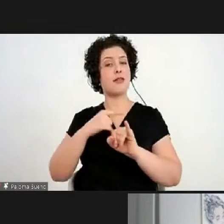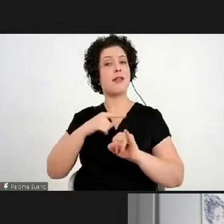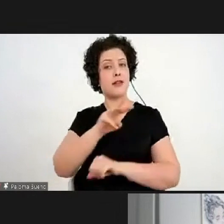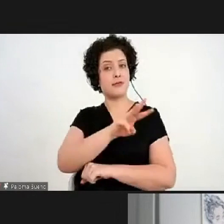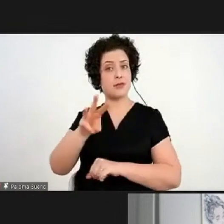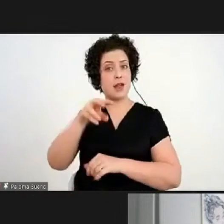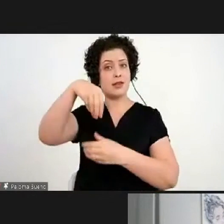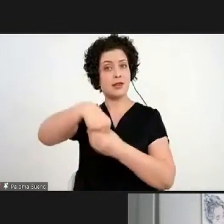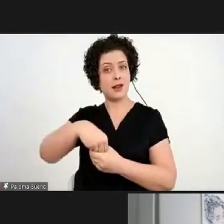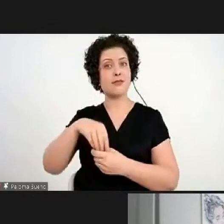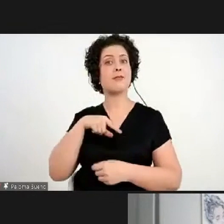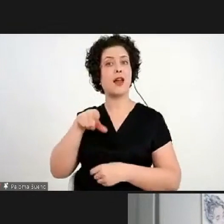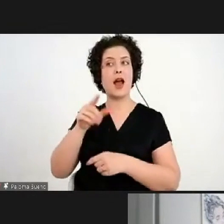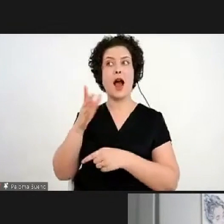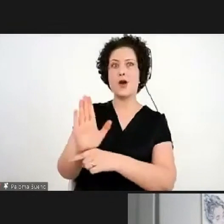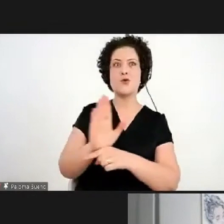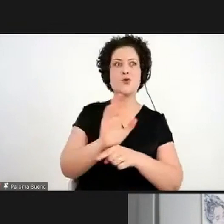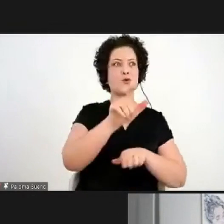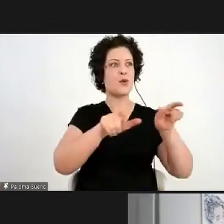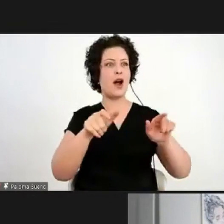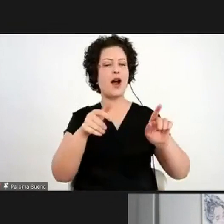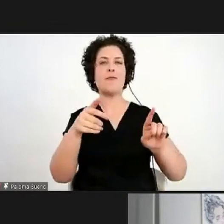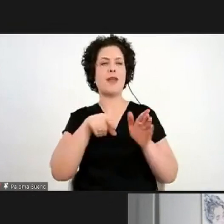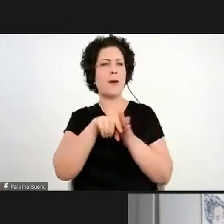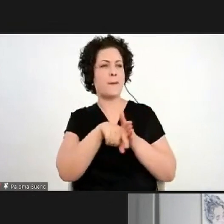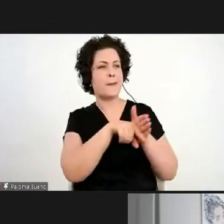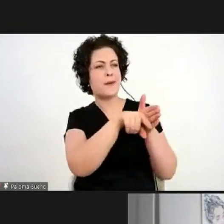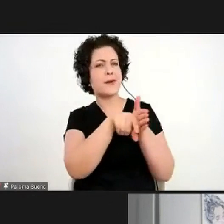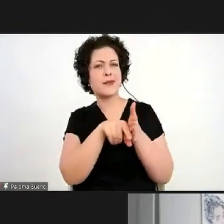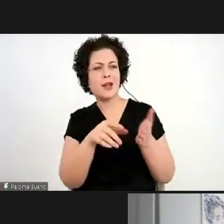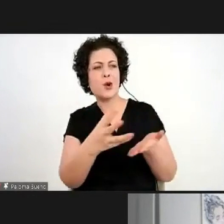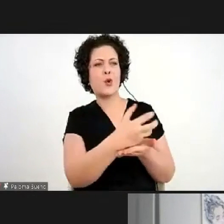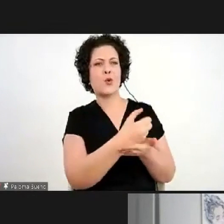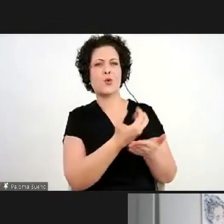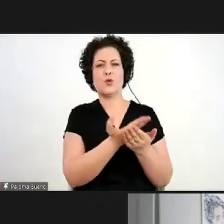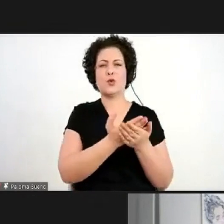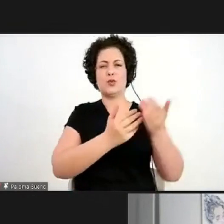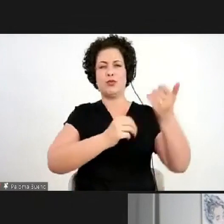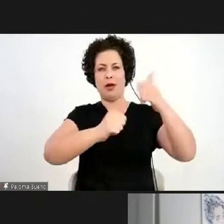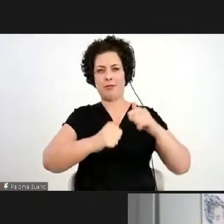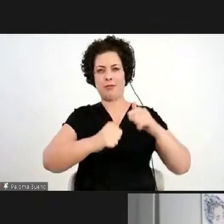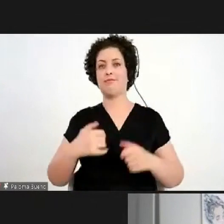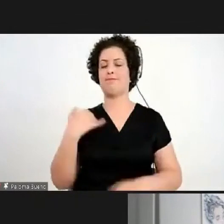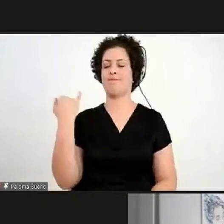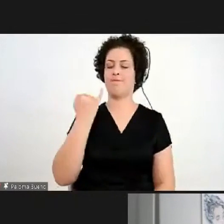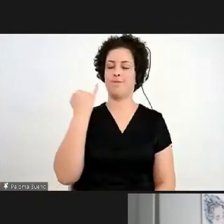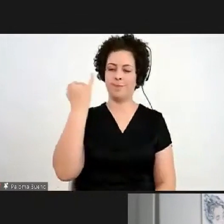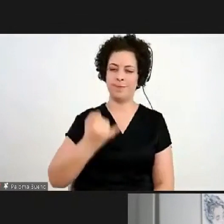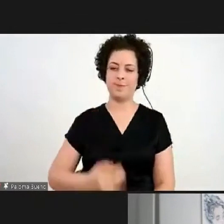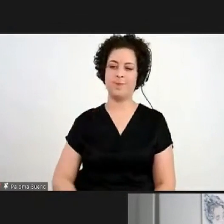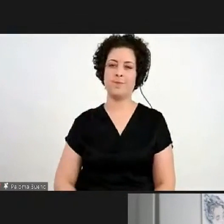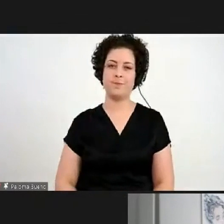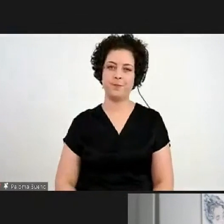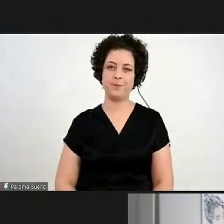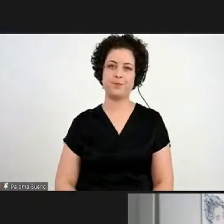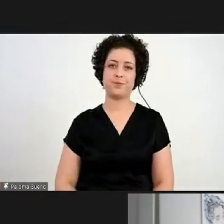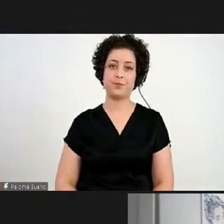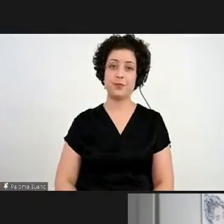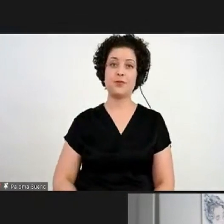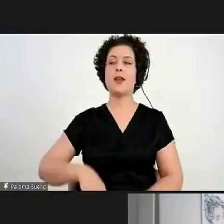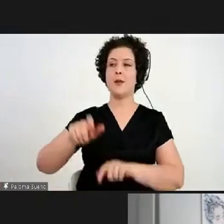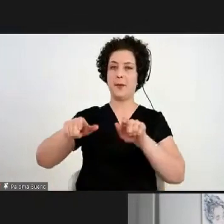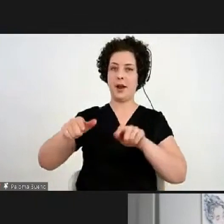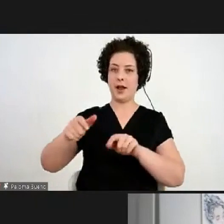ajuda muito as pessoas a poderem fazer pesquisas, estudos, é muito importante. Para as educadoras,